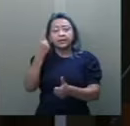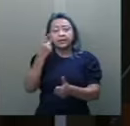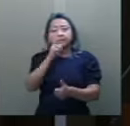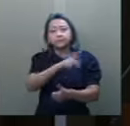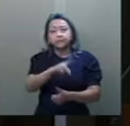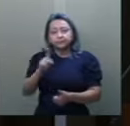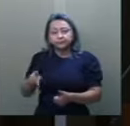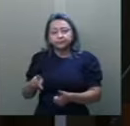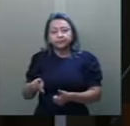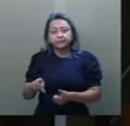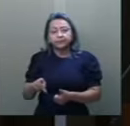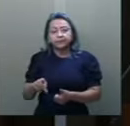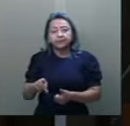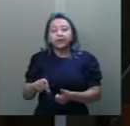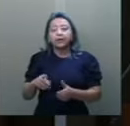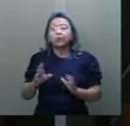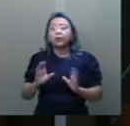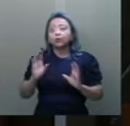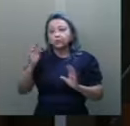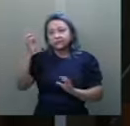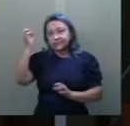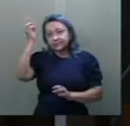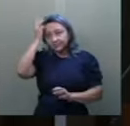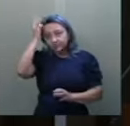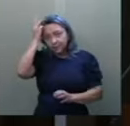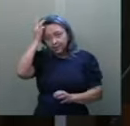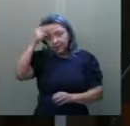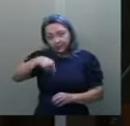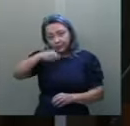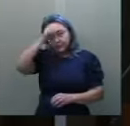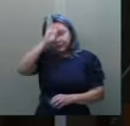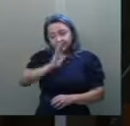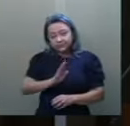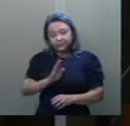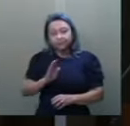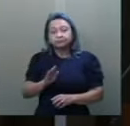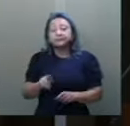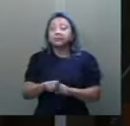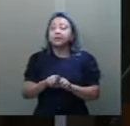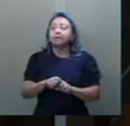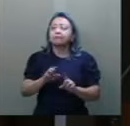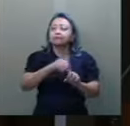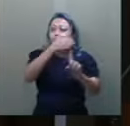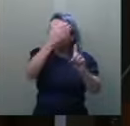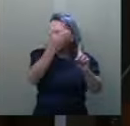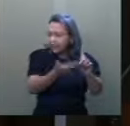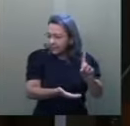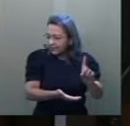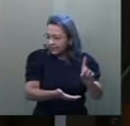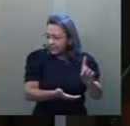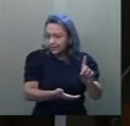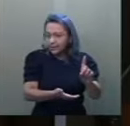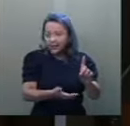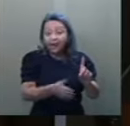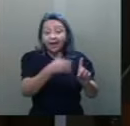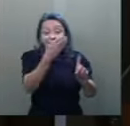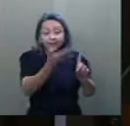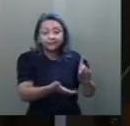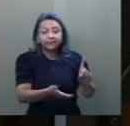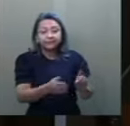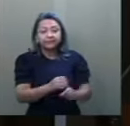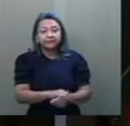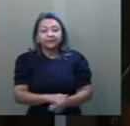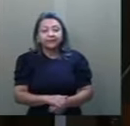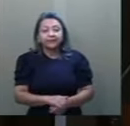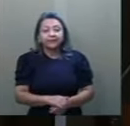professora com síndrome de Down do Brasil. Presto também minha homenagem a nossa atleta olímpica, Virna Dias.